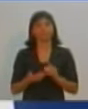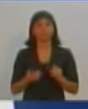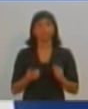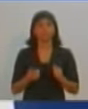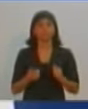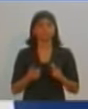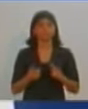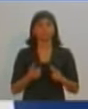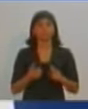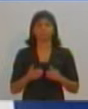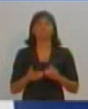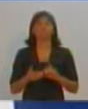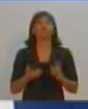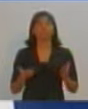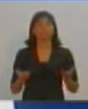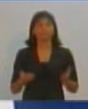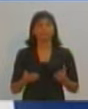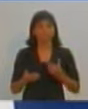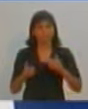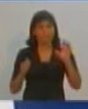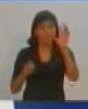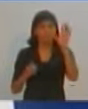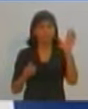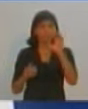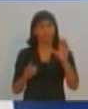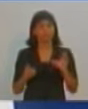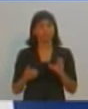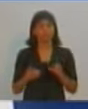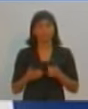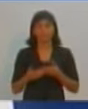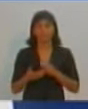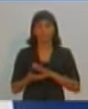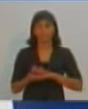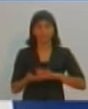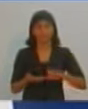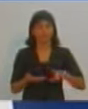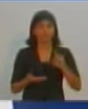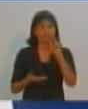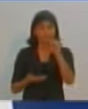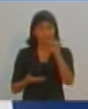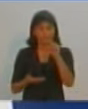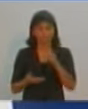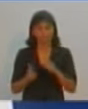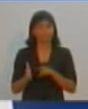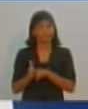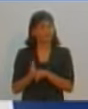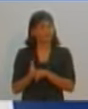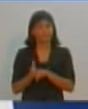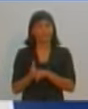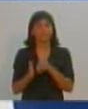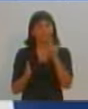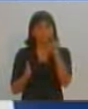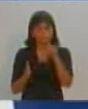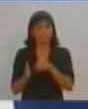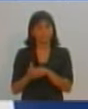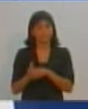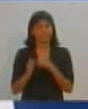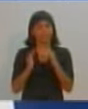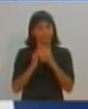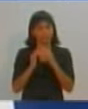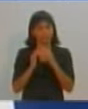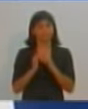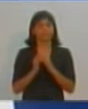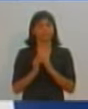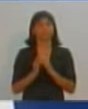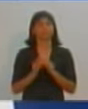infelizmente tem atendido mais a região e tem deixado muito a desejar para você na sua casa. Tem deixado